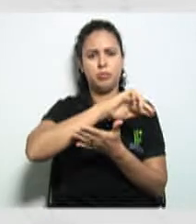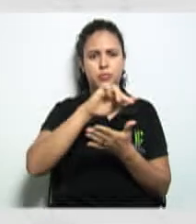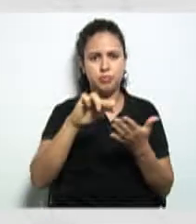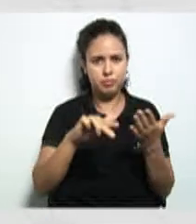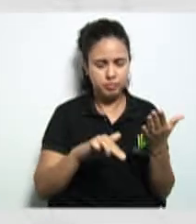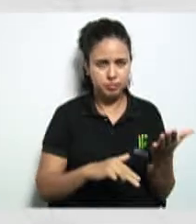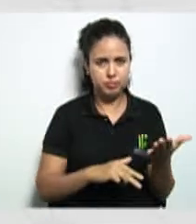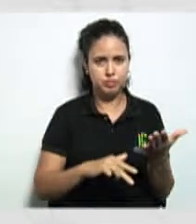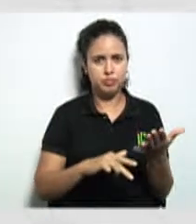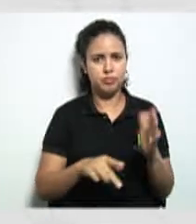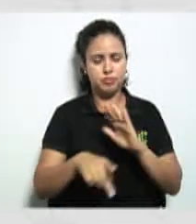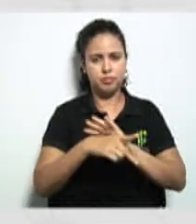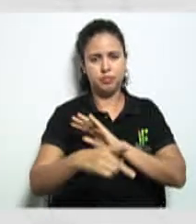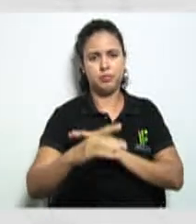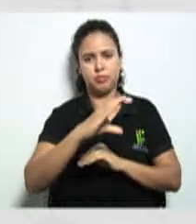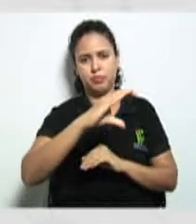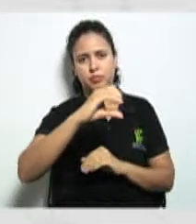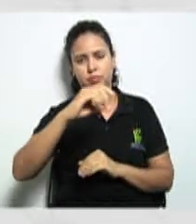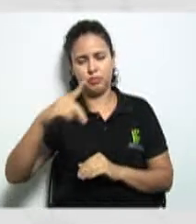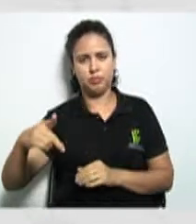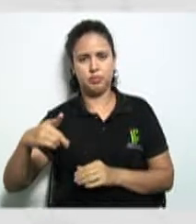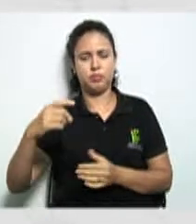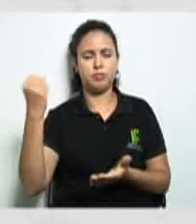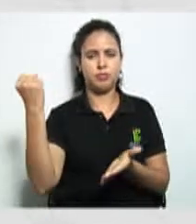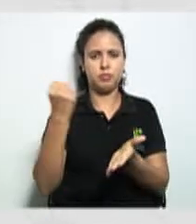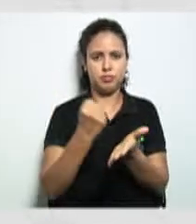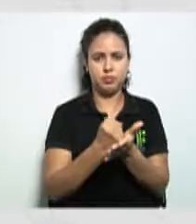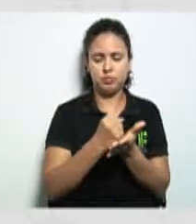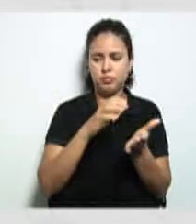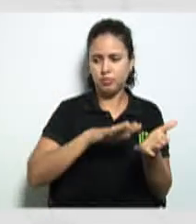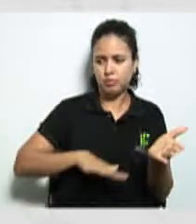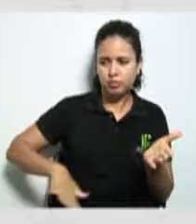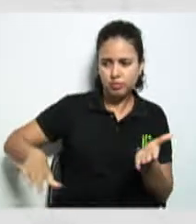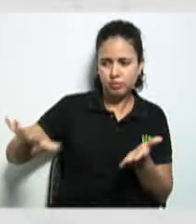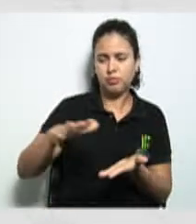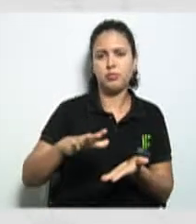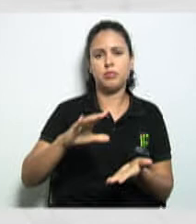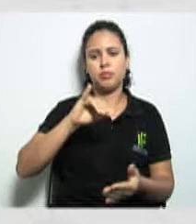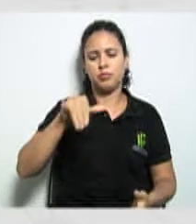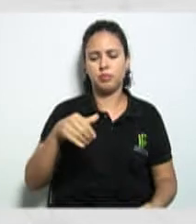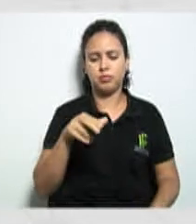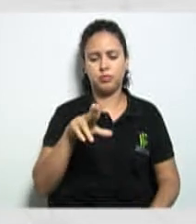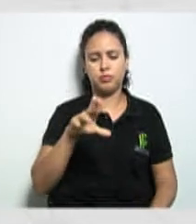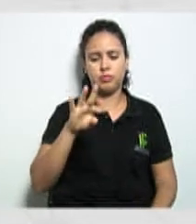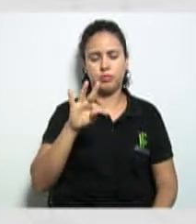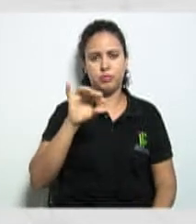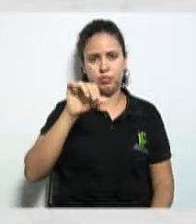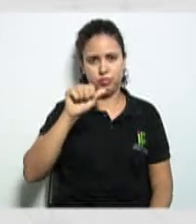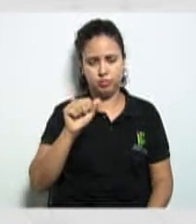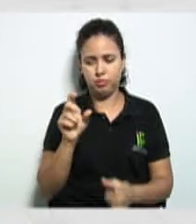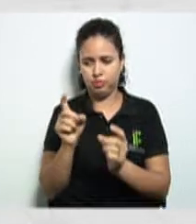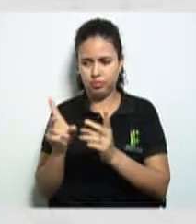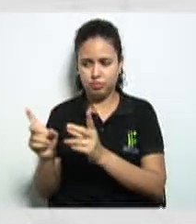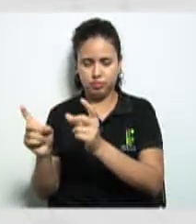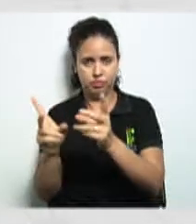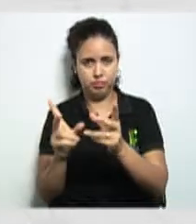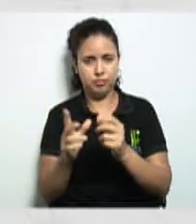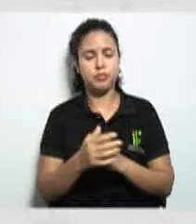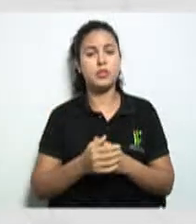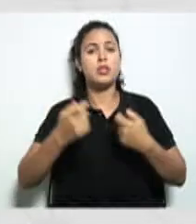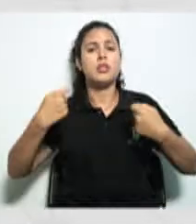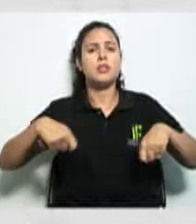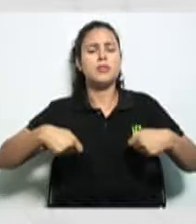registro da cooperativa na junta comercial então vamos lá o que é necessário é a documentação ser